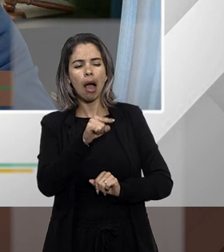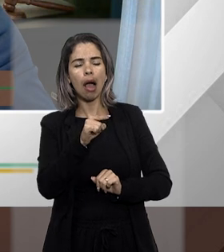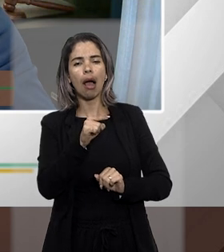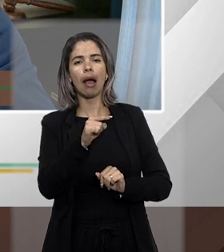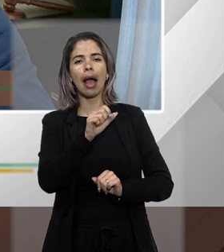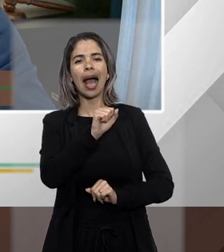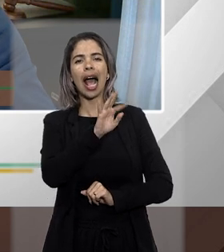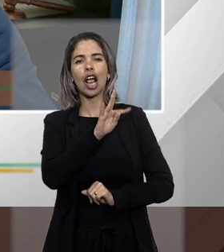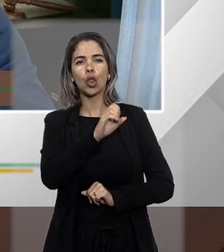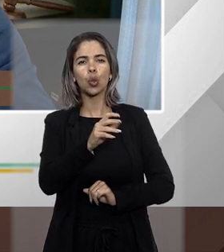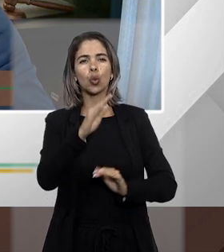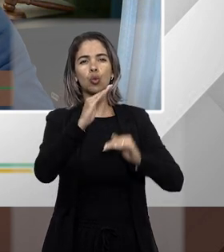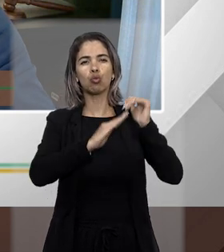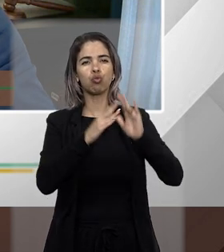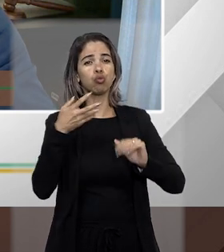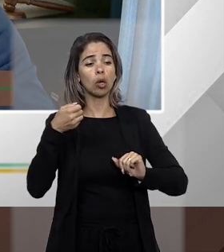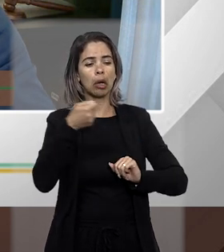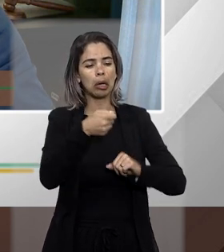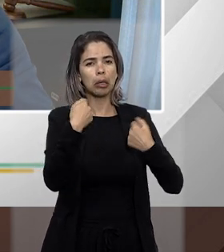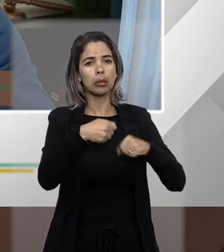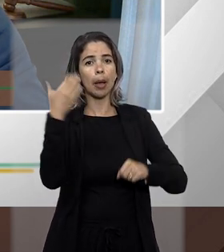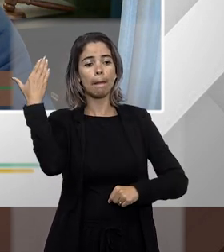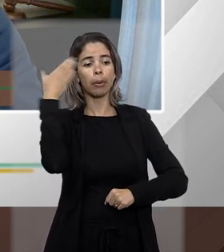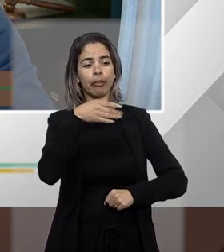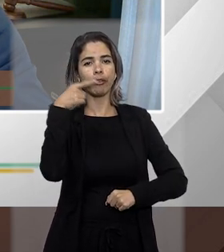daquela decisão seja